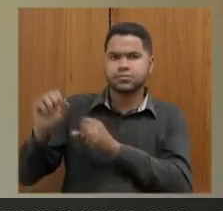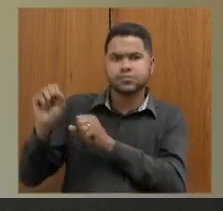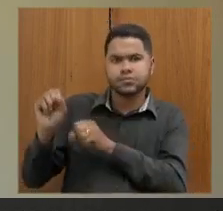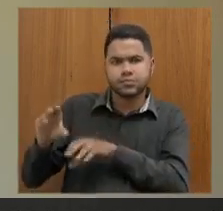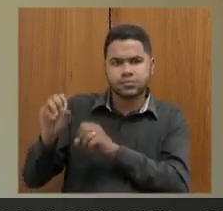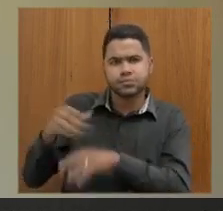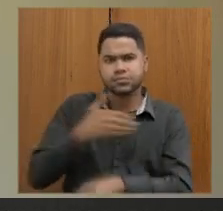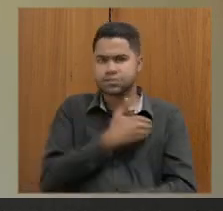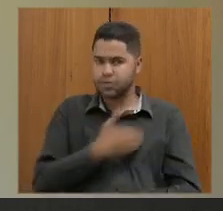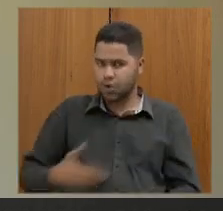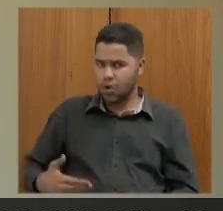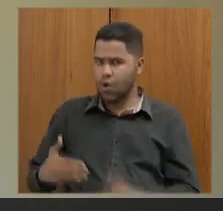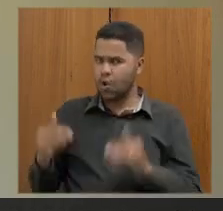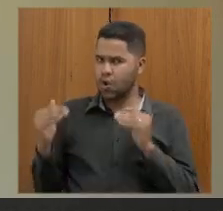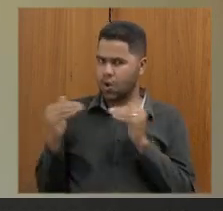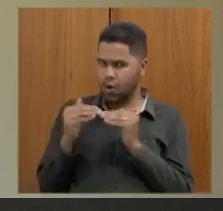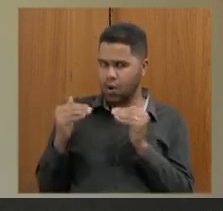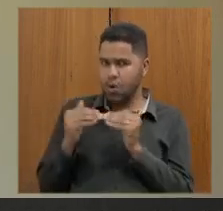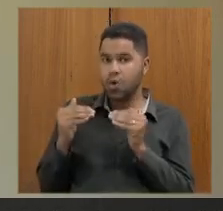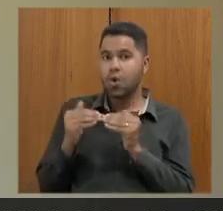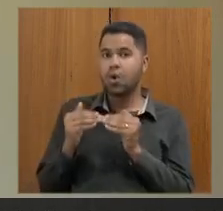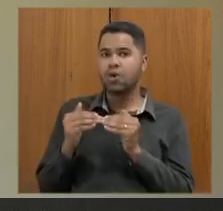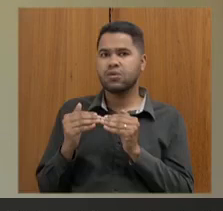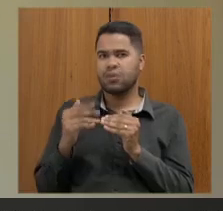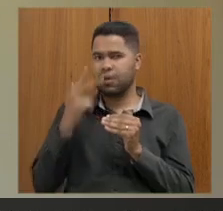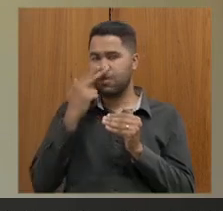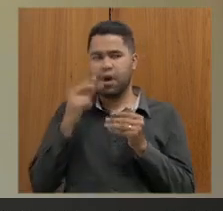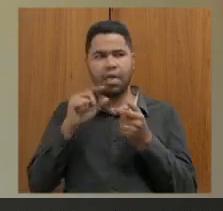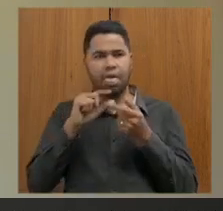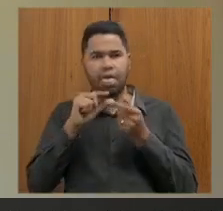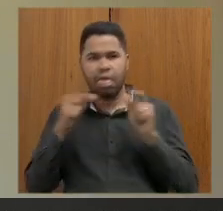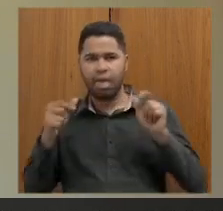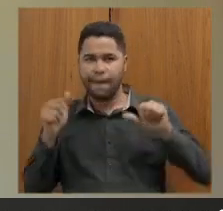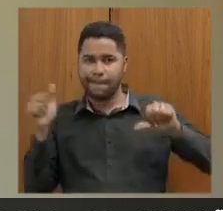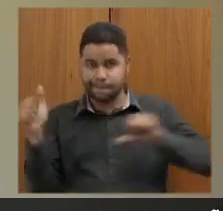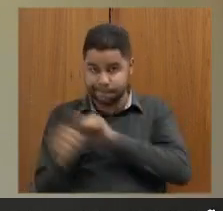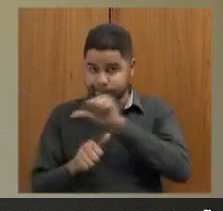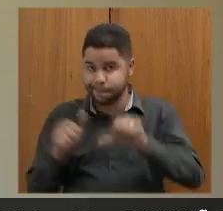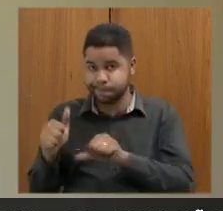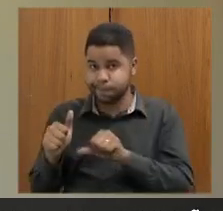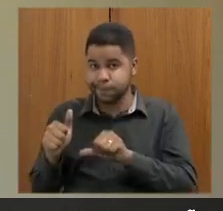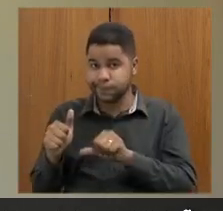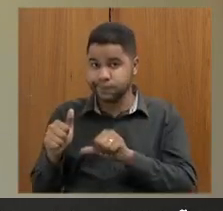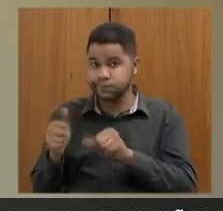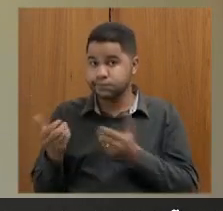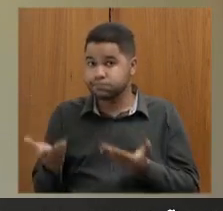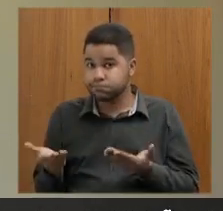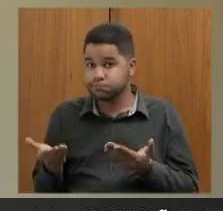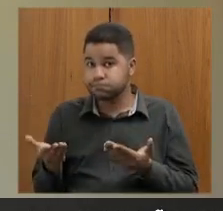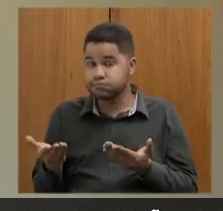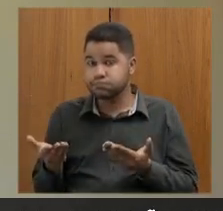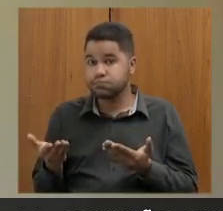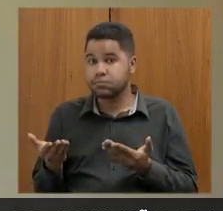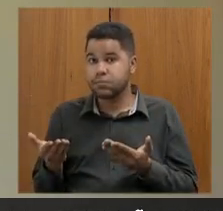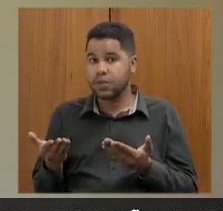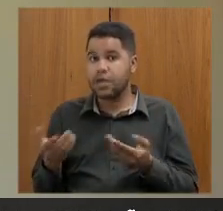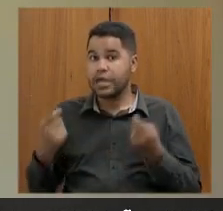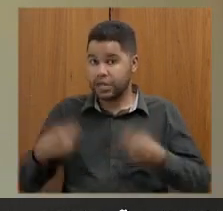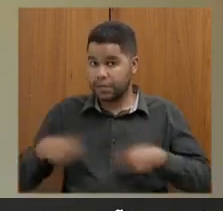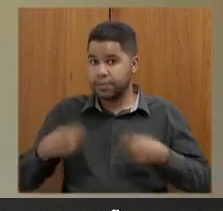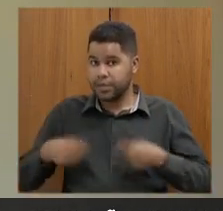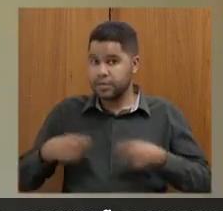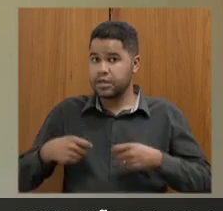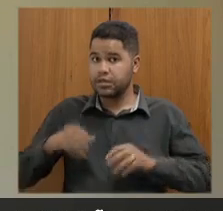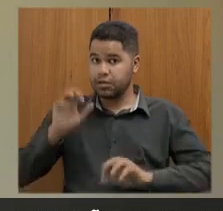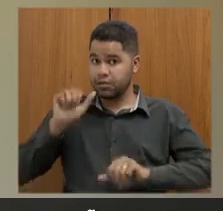Educação concorda com a distorção na estrutura da carreira dos especialistas em educação, que isso precisa ser